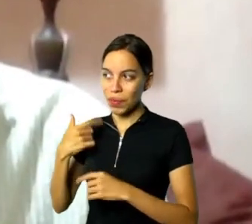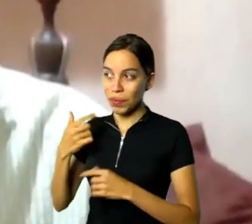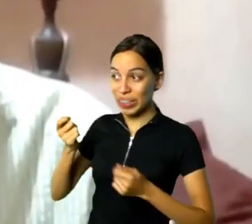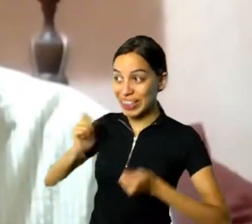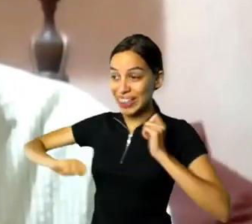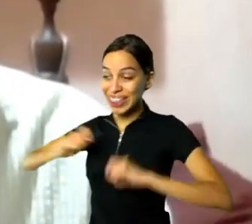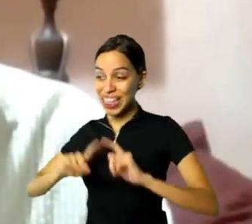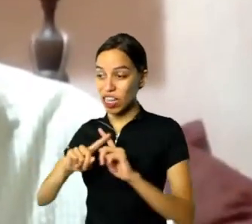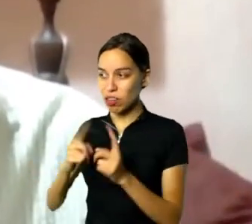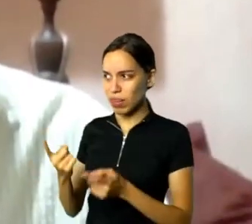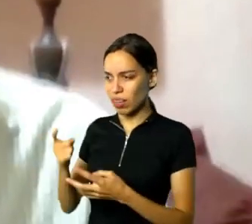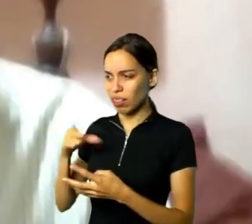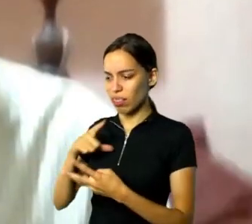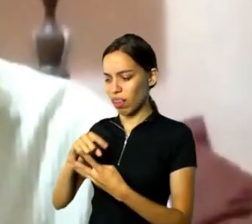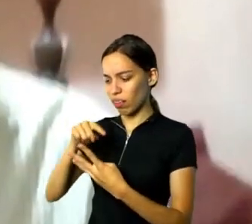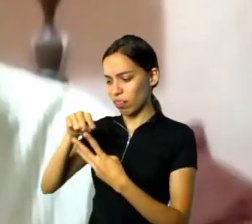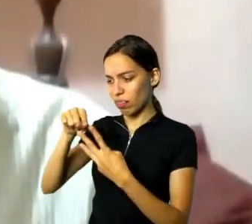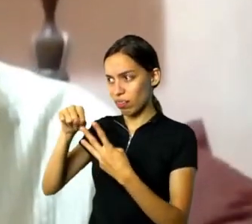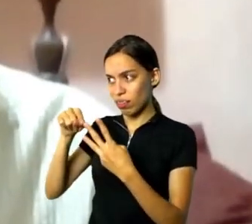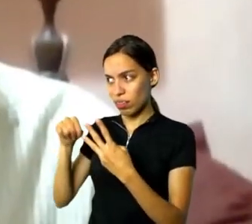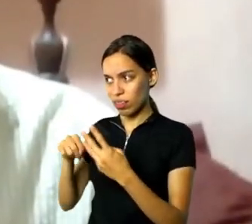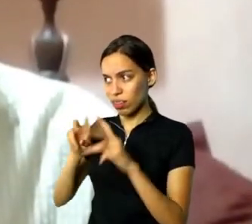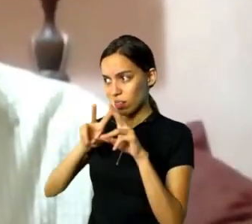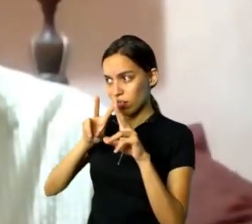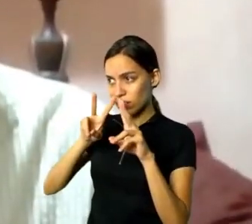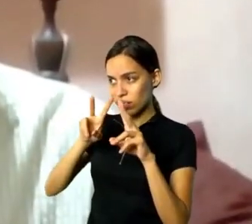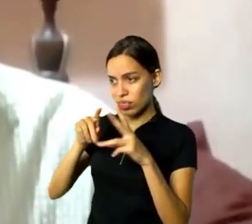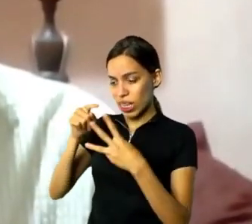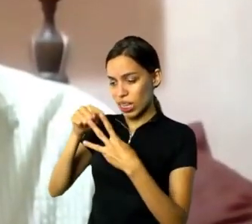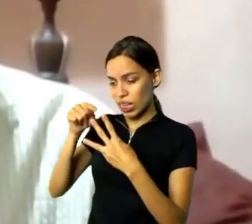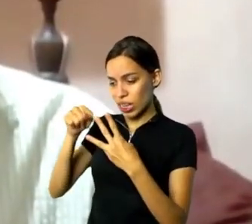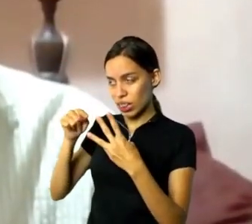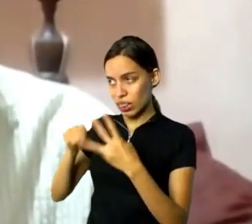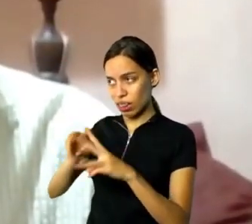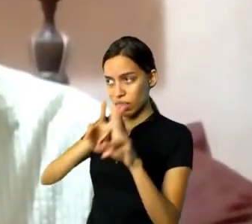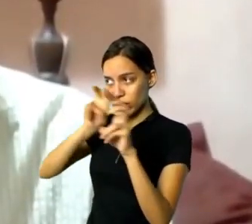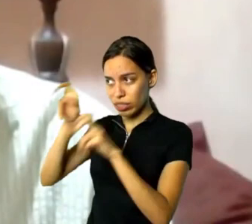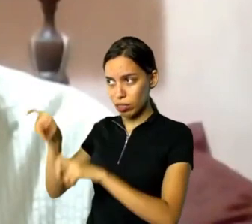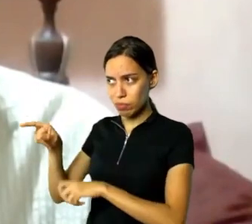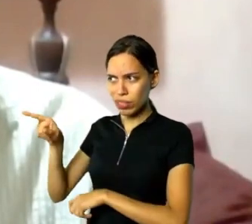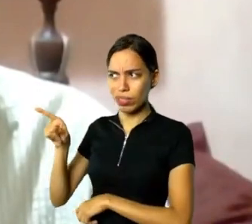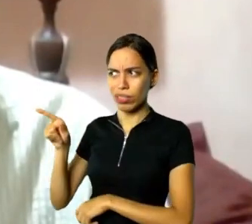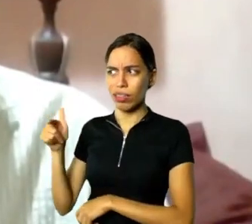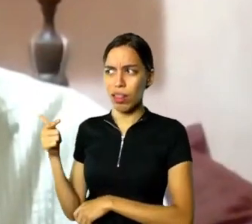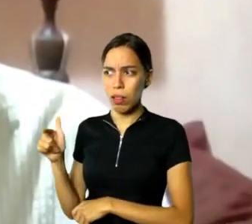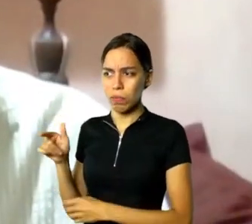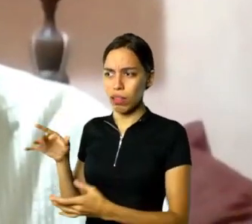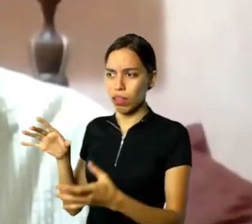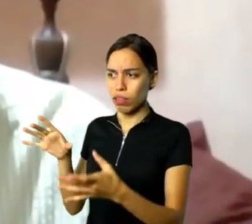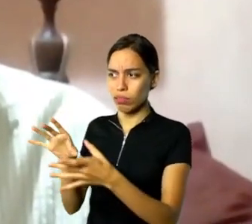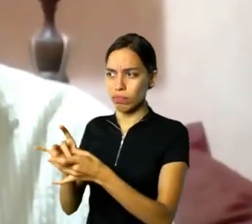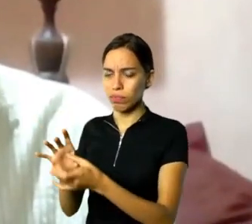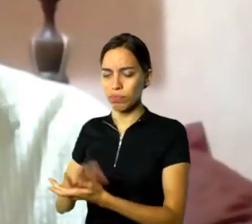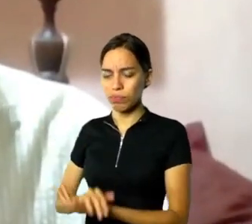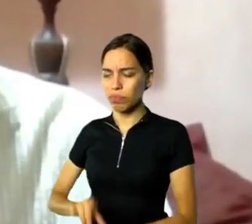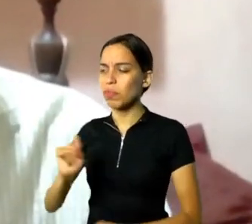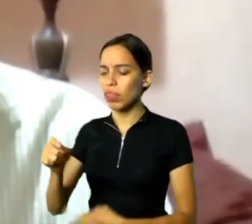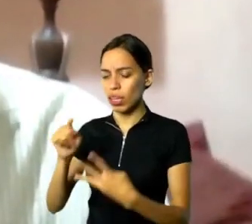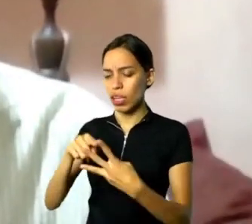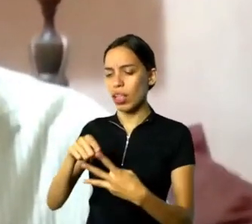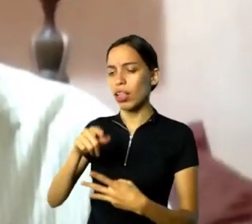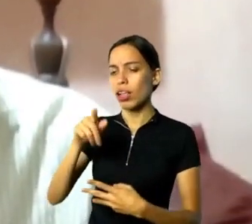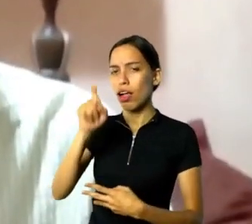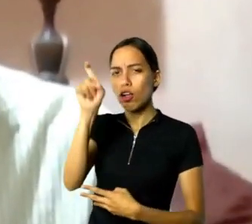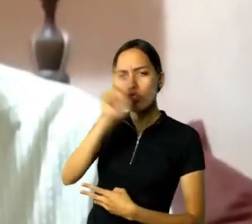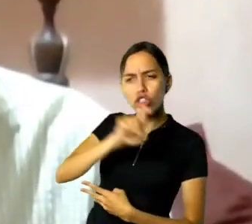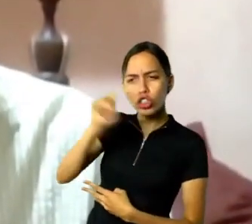temas que não tem nenhum livro da coleção. Aí eles perguntaram o que é. Eu falei, pichação, população de